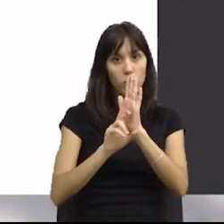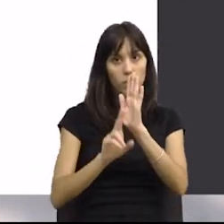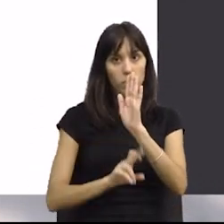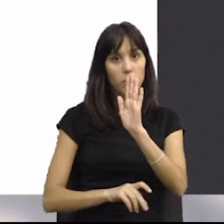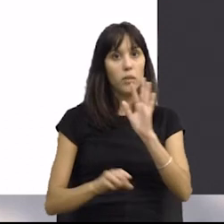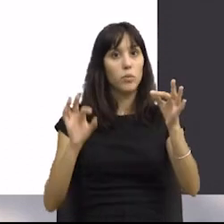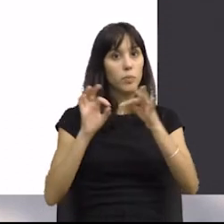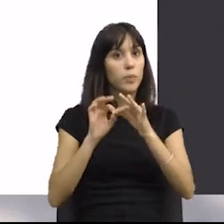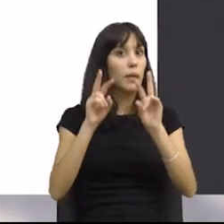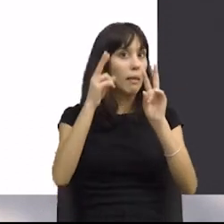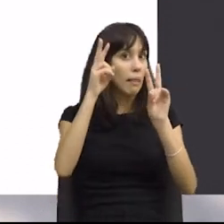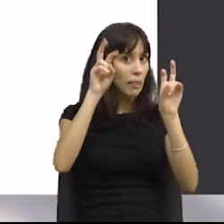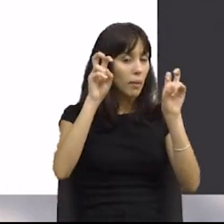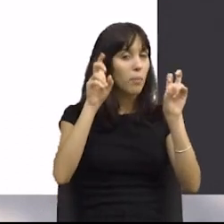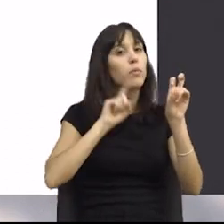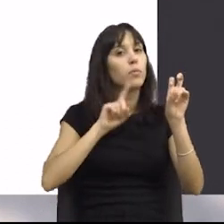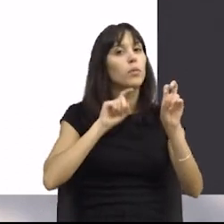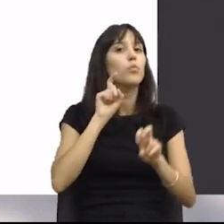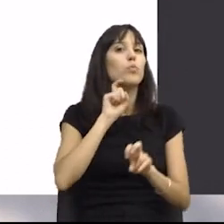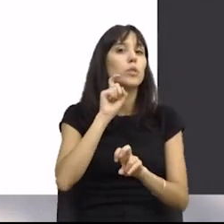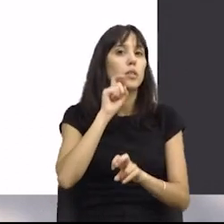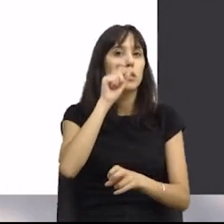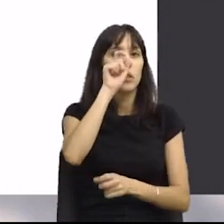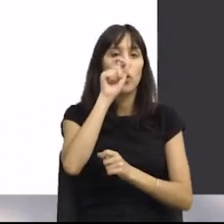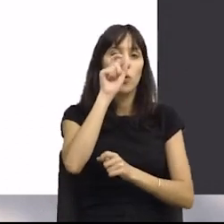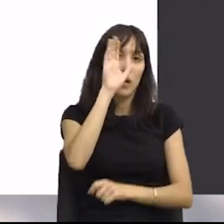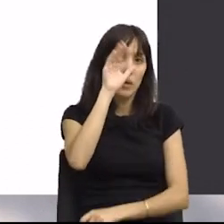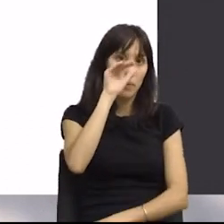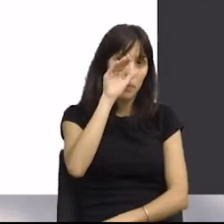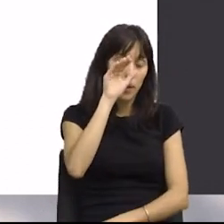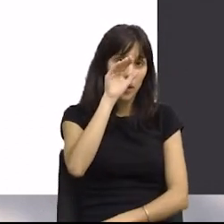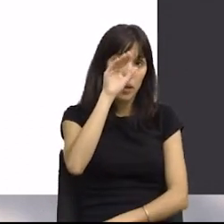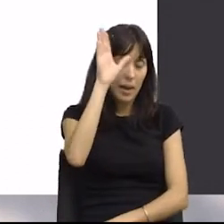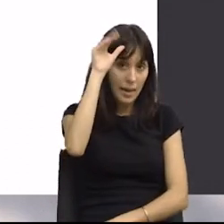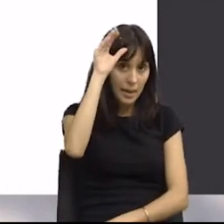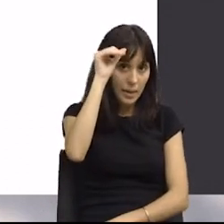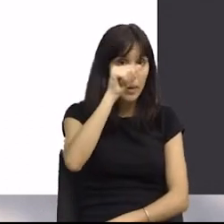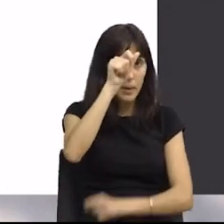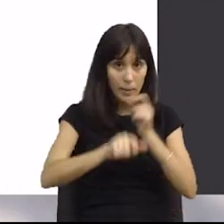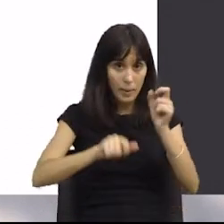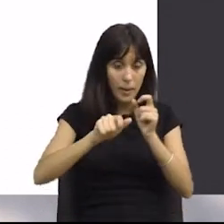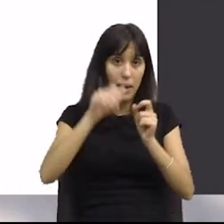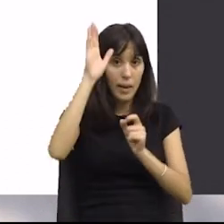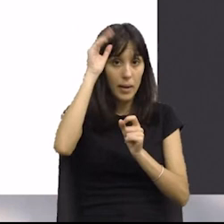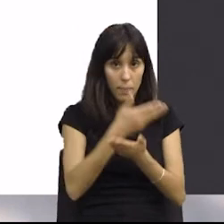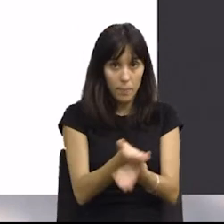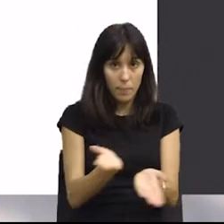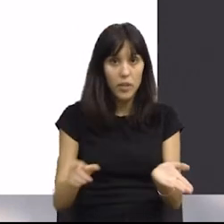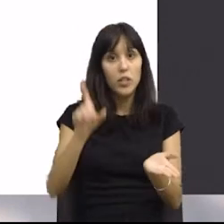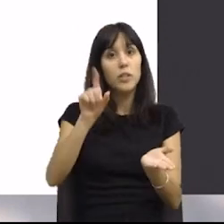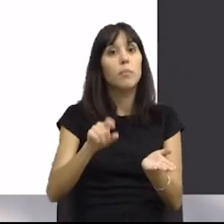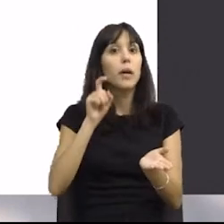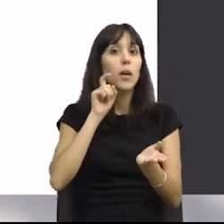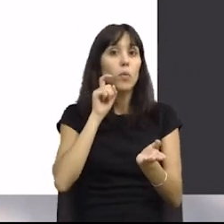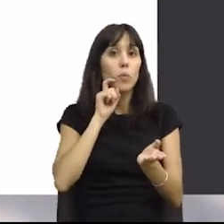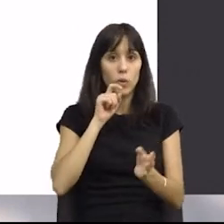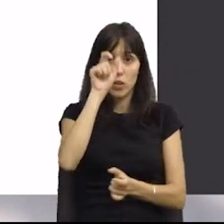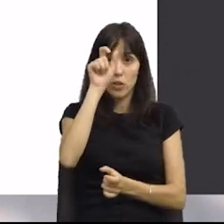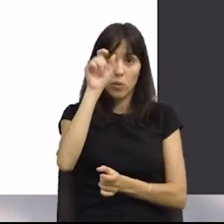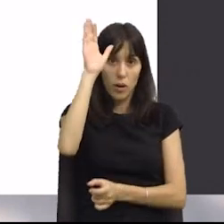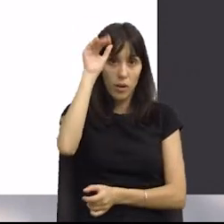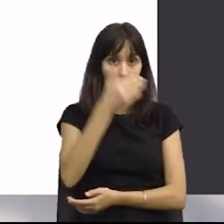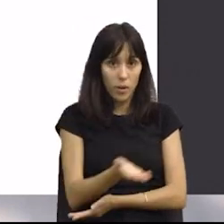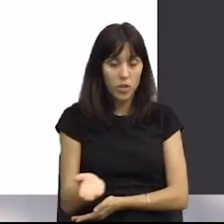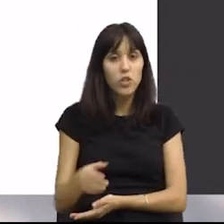temas importantes como a proteção geral dos animais, a disposição a que os detentores dos animais devem respeitar, a existência de